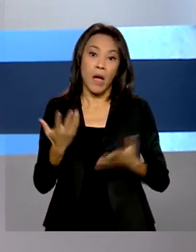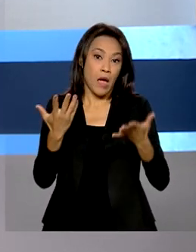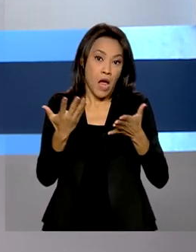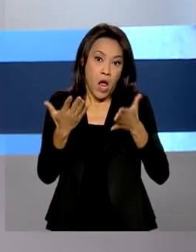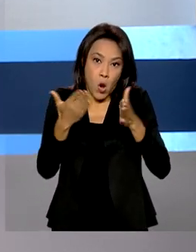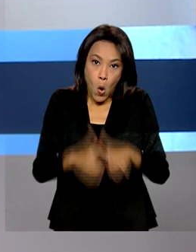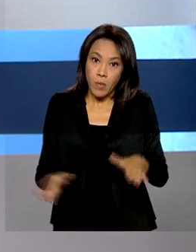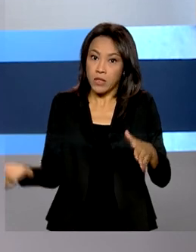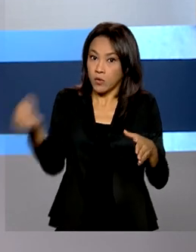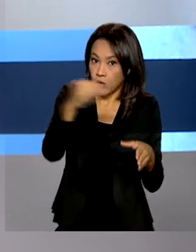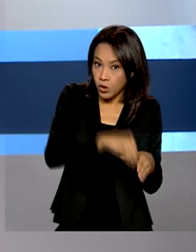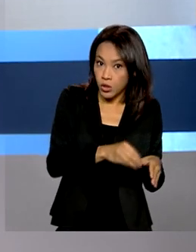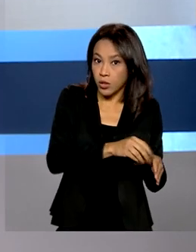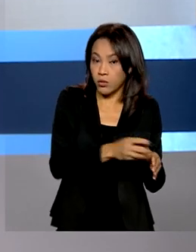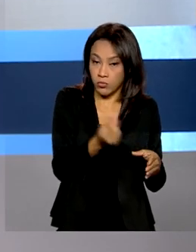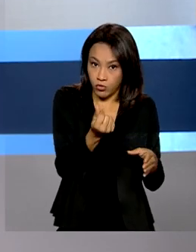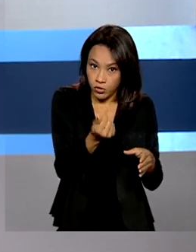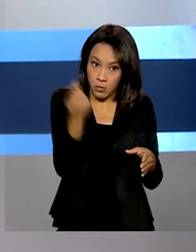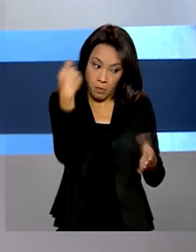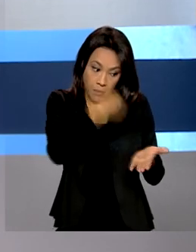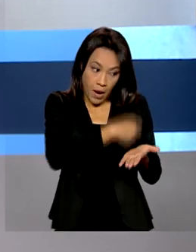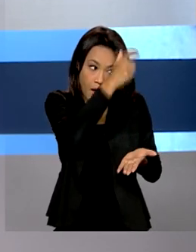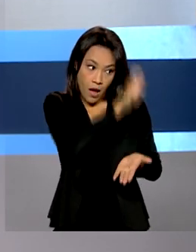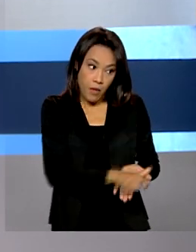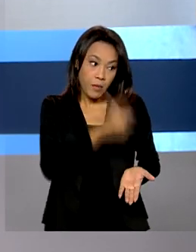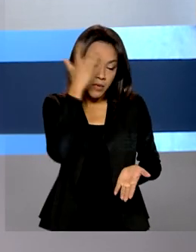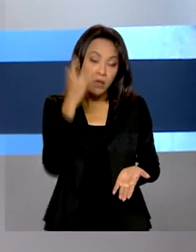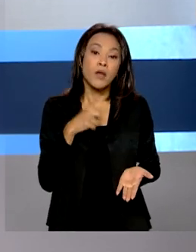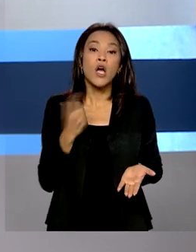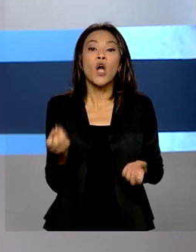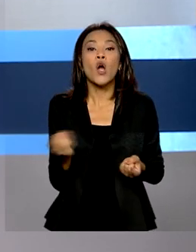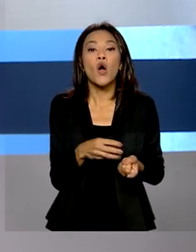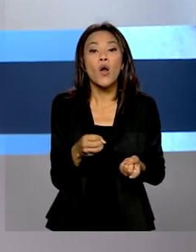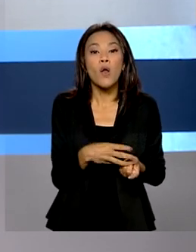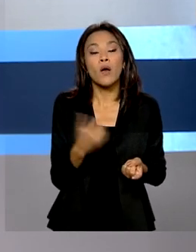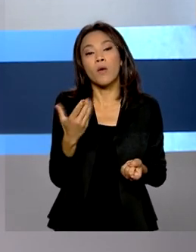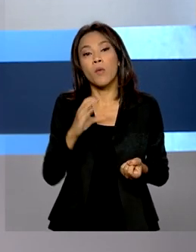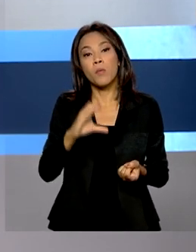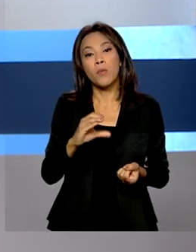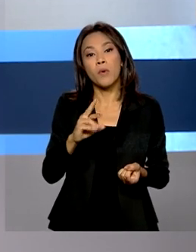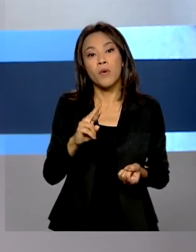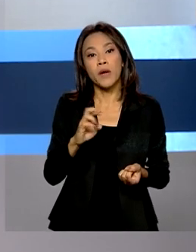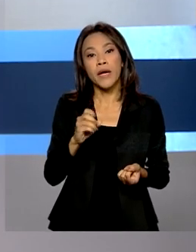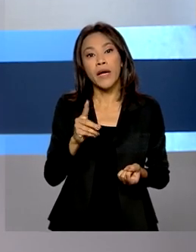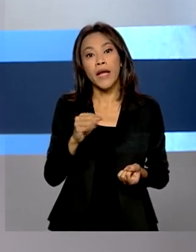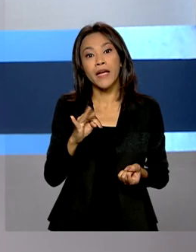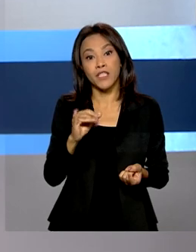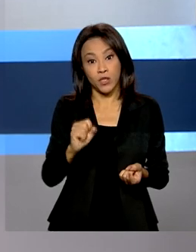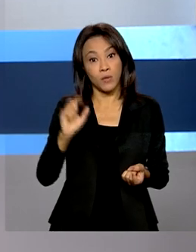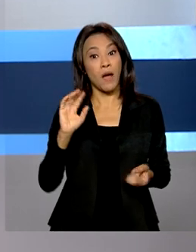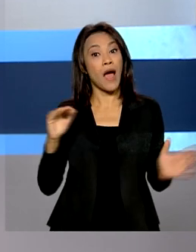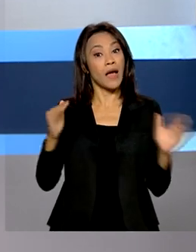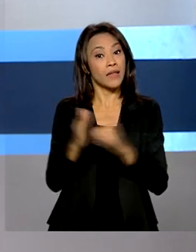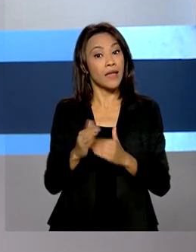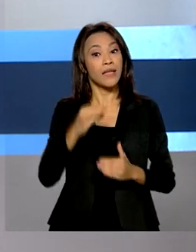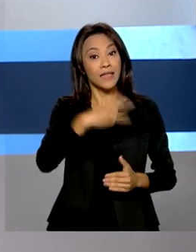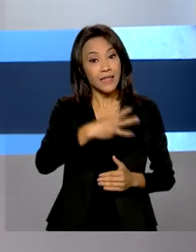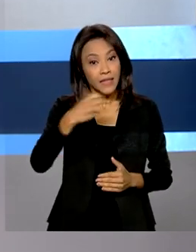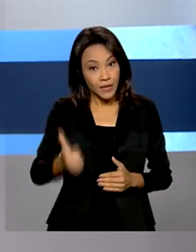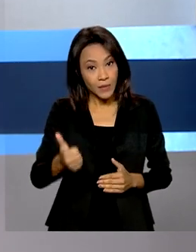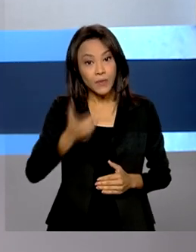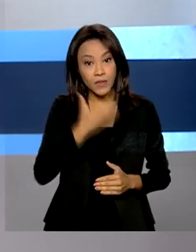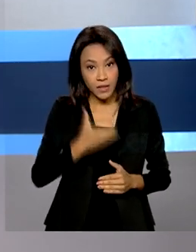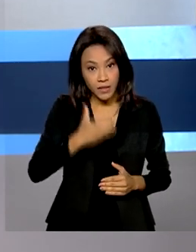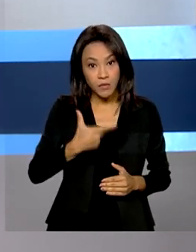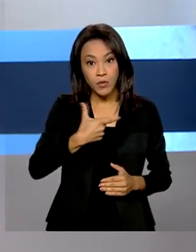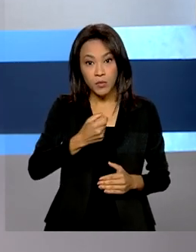pagos pelo consumidor desde que assegure crédito para ser utilizado até 31 de dezembro de 2023. O